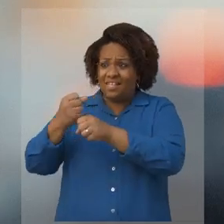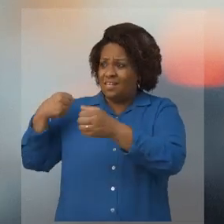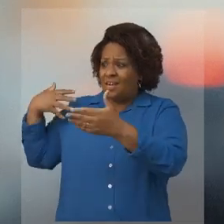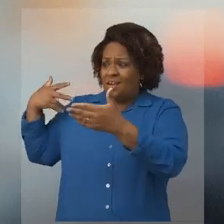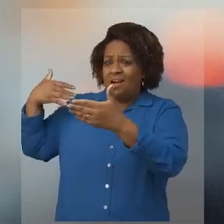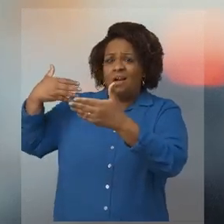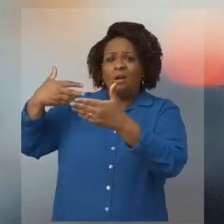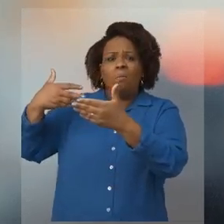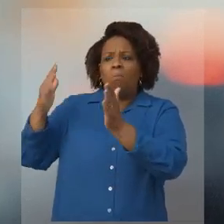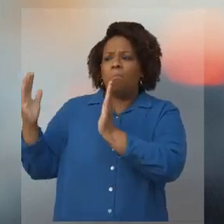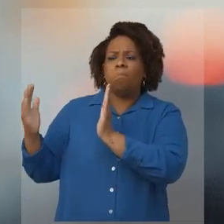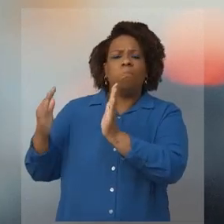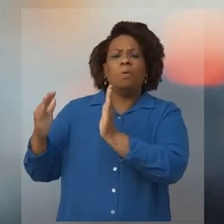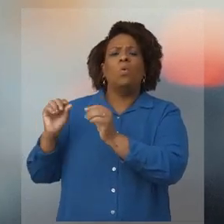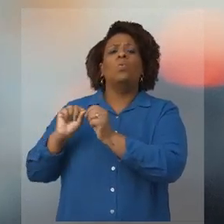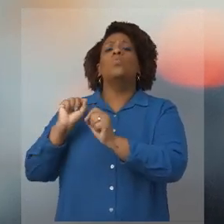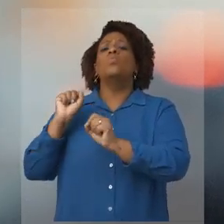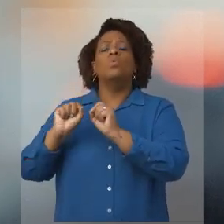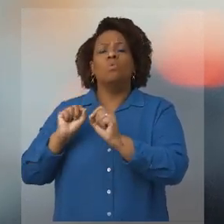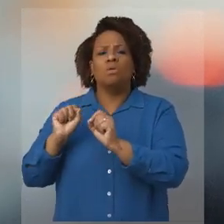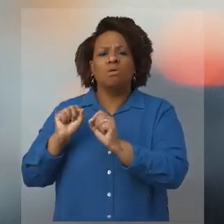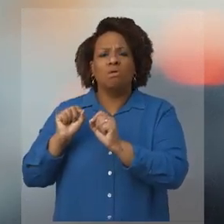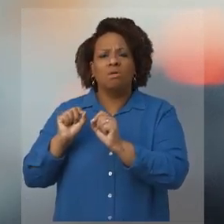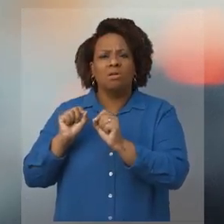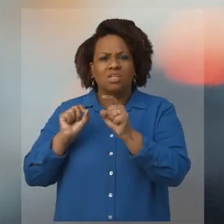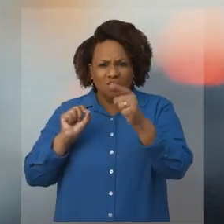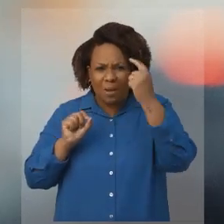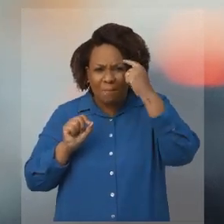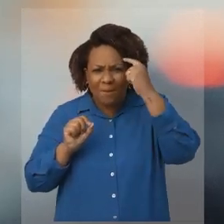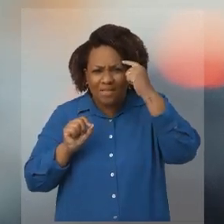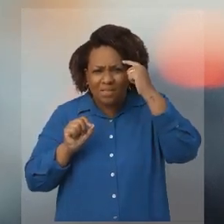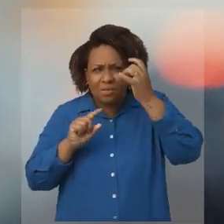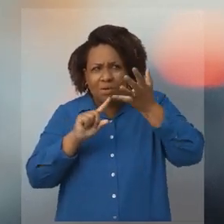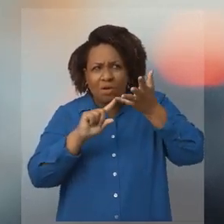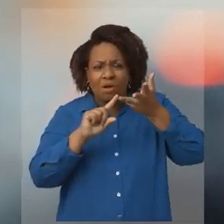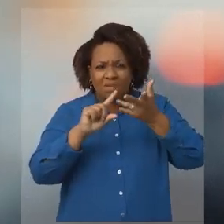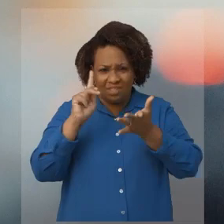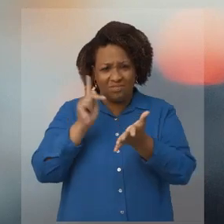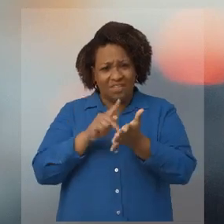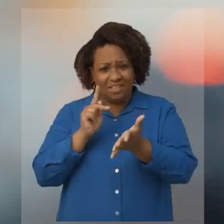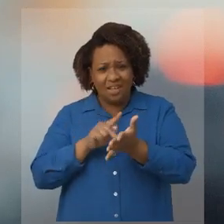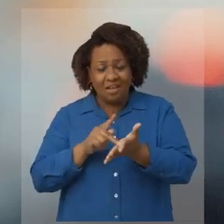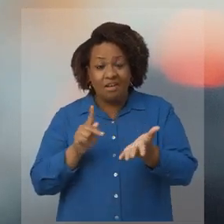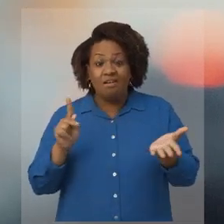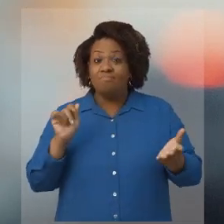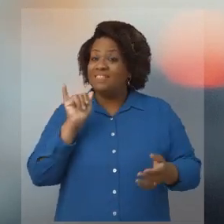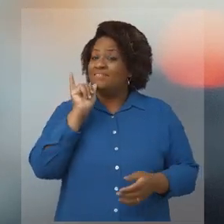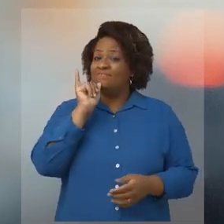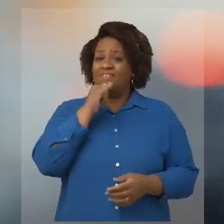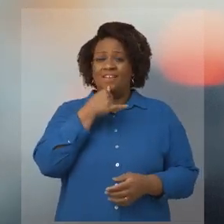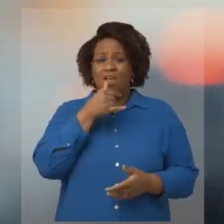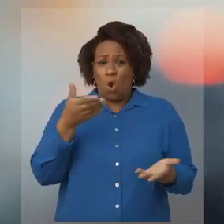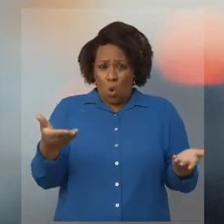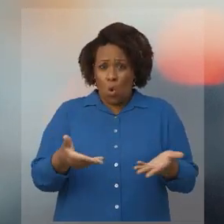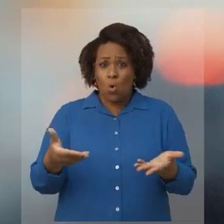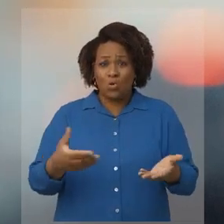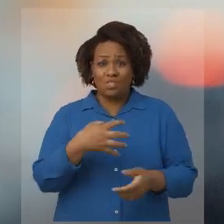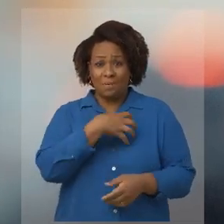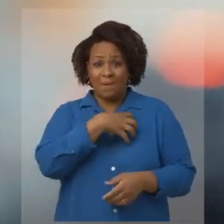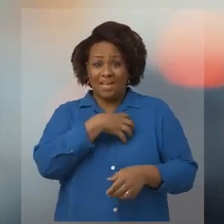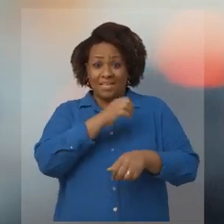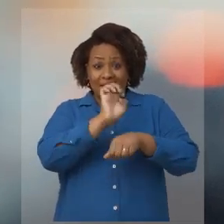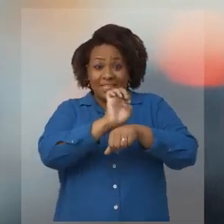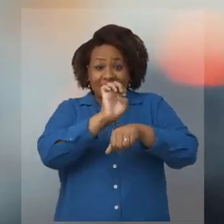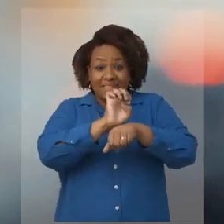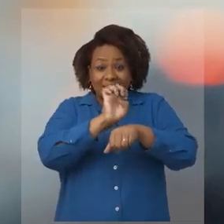E o que aconteceu nesse tempo? Você já pensou nisso de verdade? Infelizmente, a Bahia é hoje o estado do